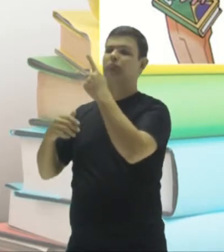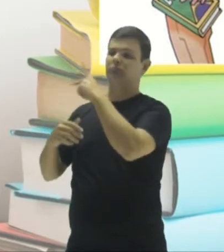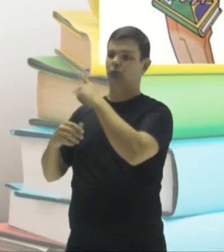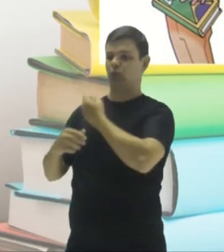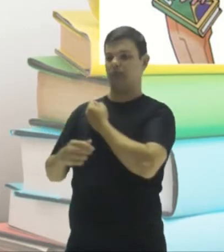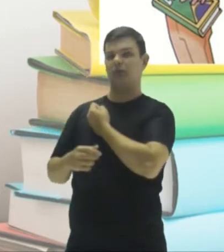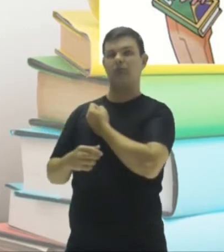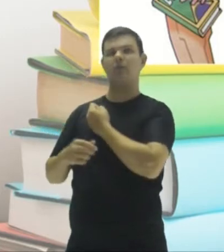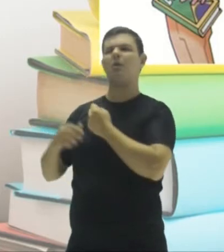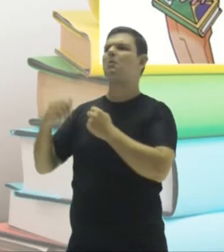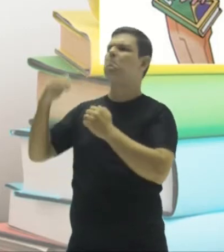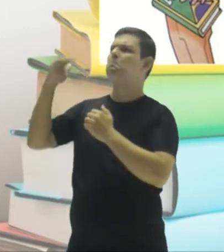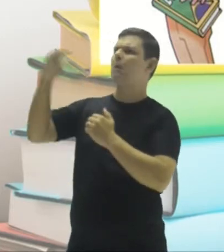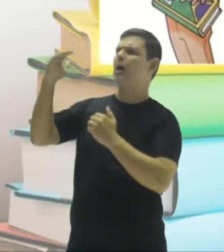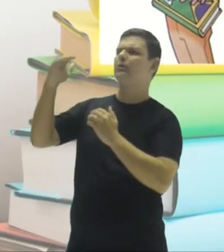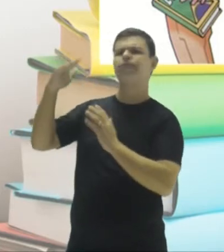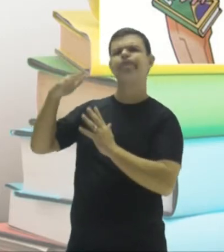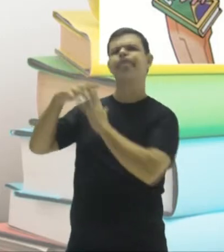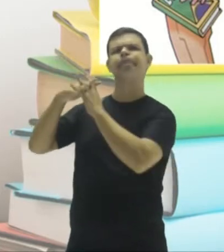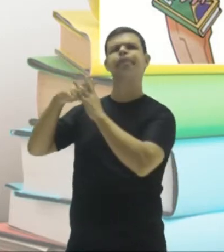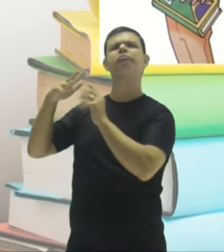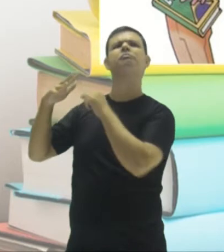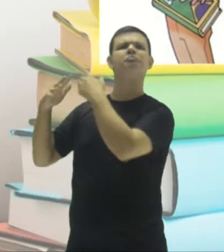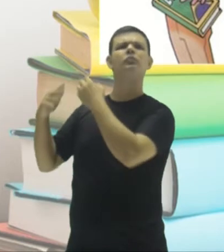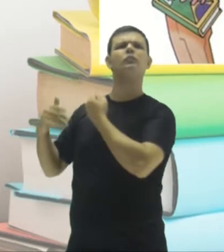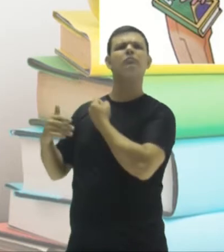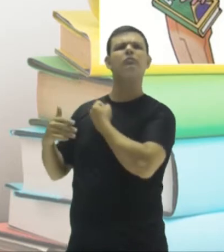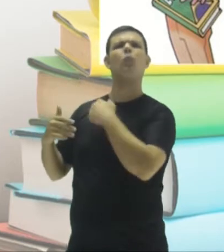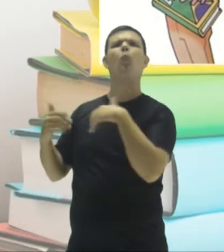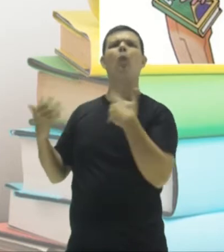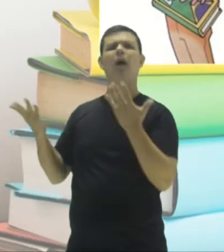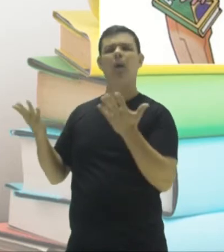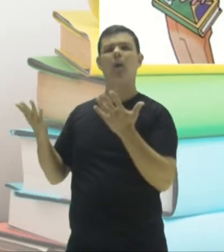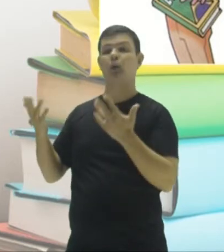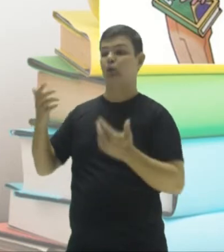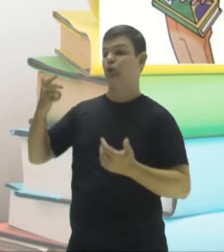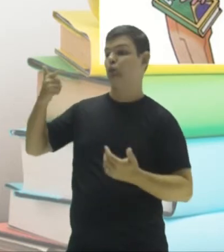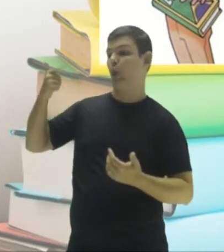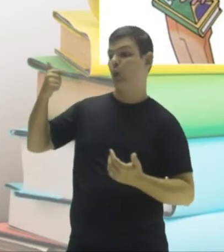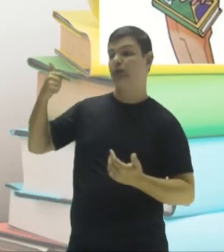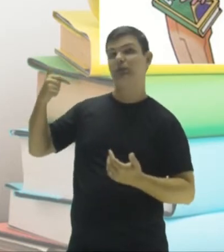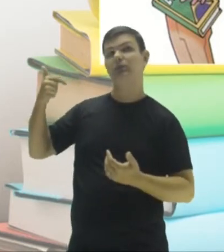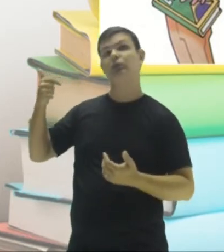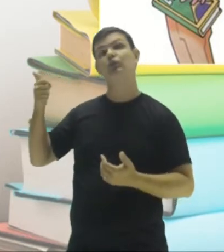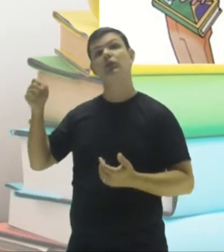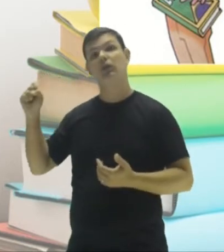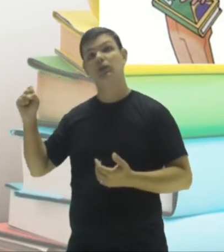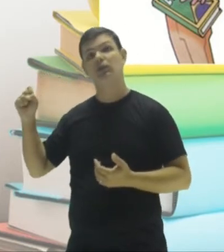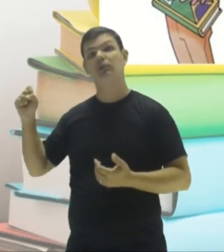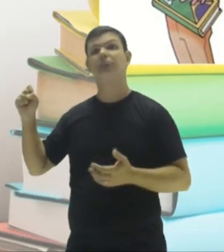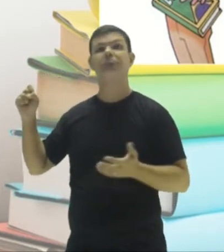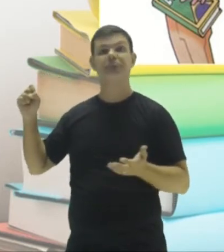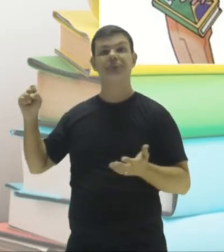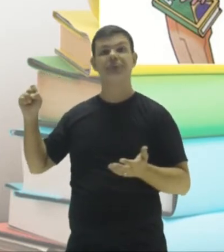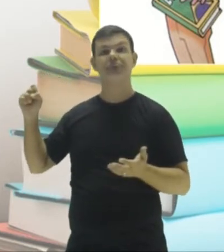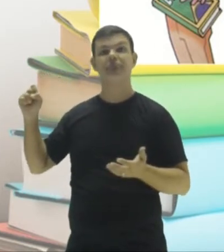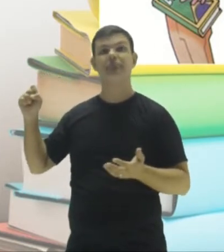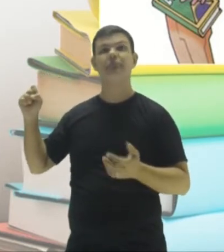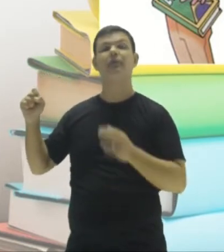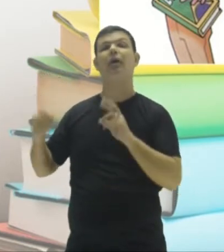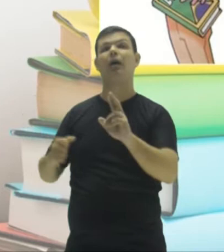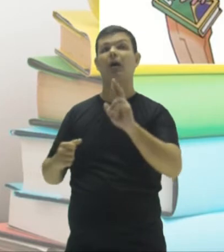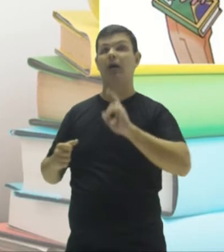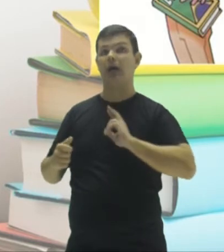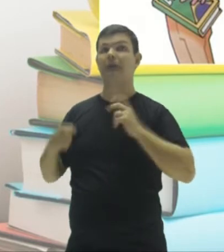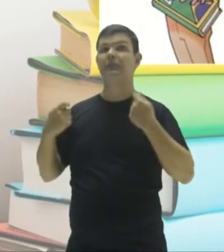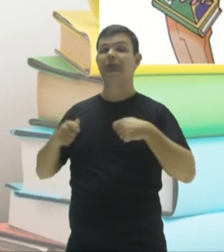Qual é o máximo divisor ou maior divisor comum dos números? Doze e dezoito. Para responder essa pergunta,